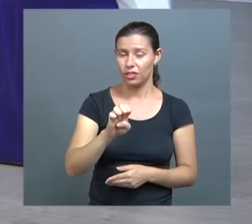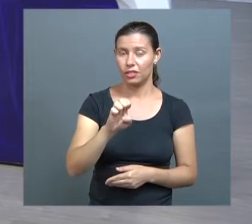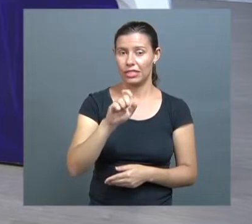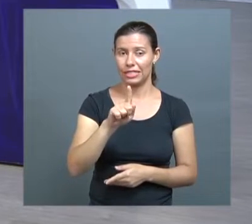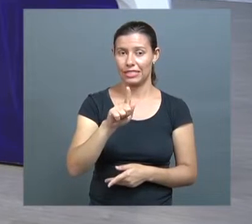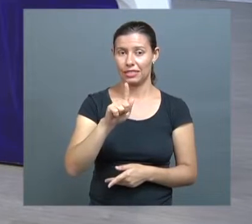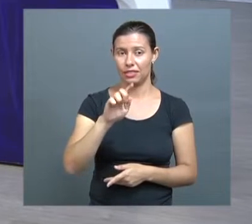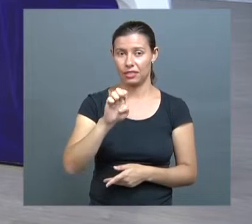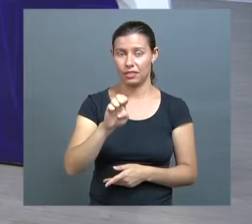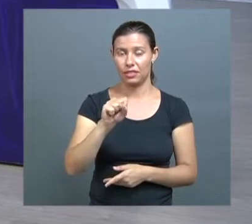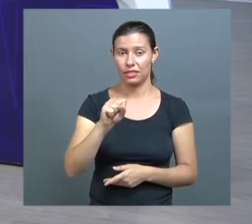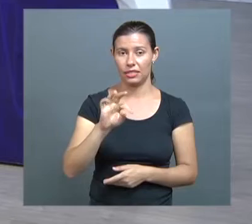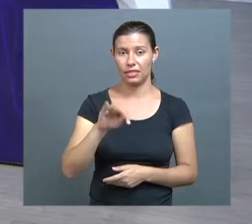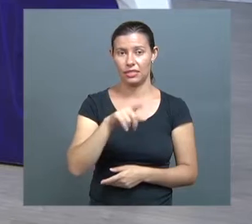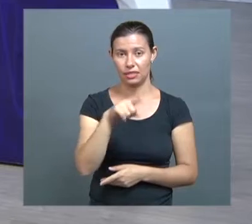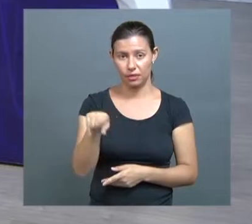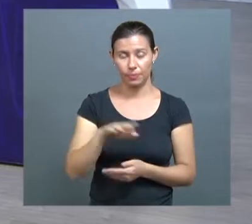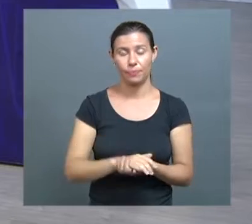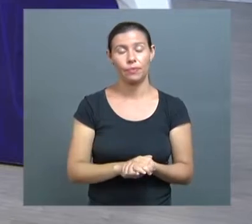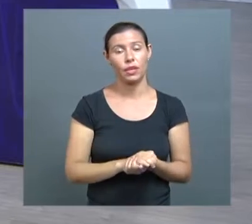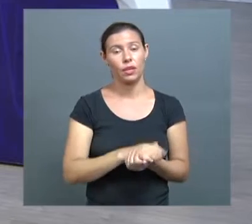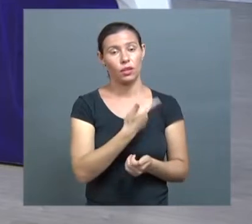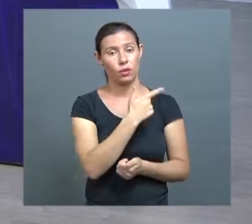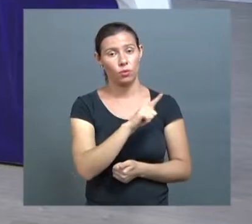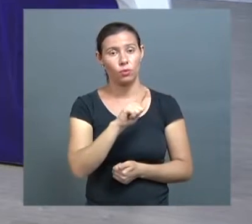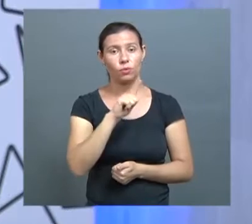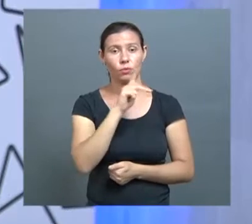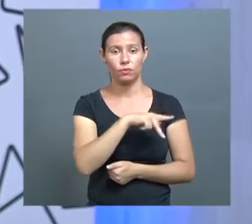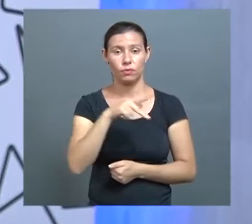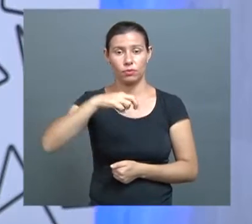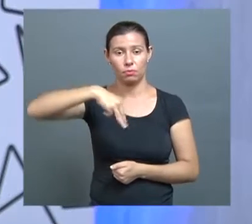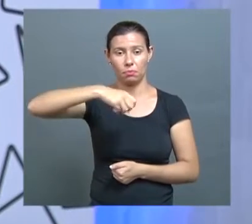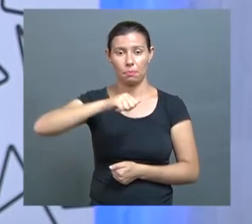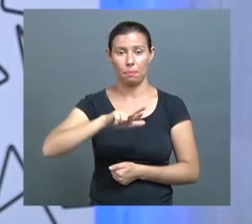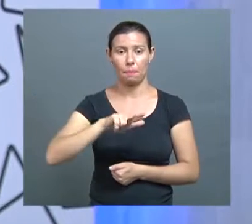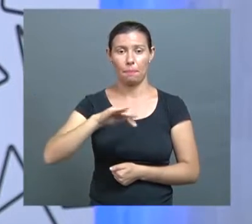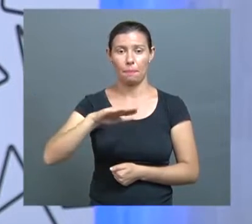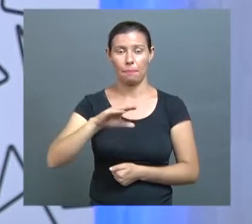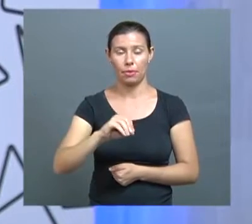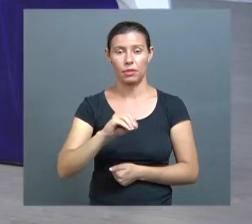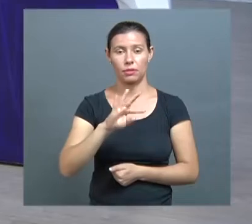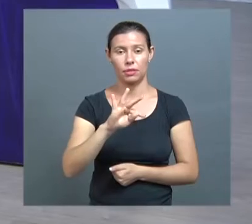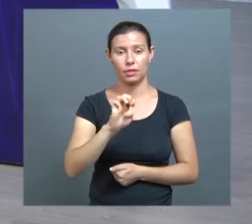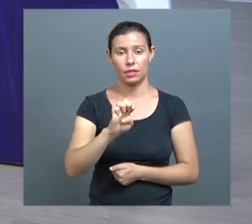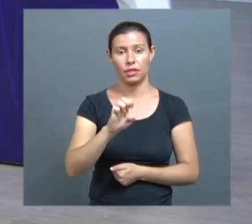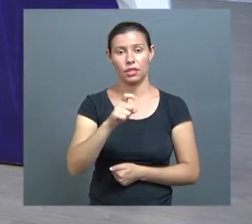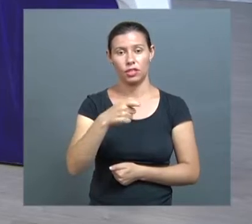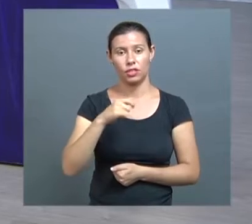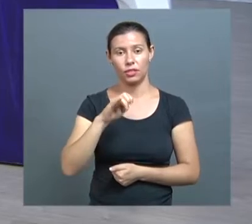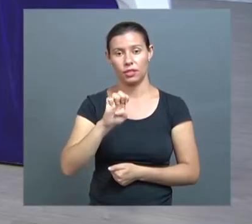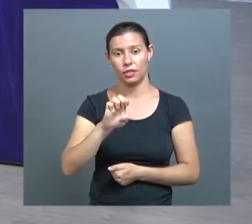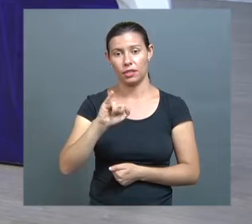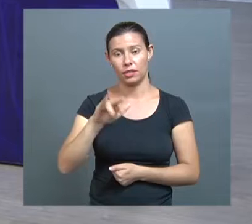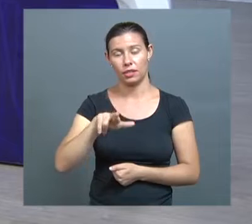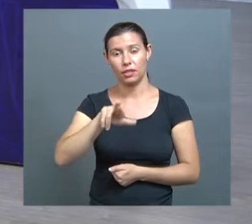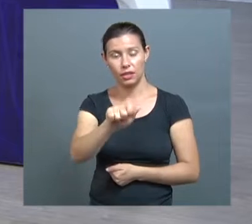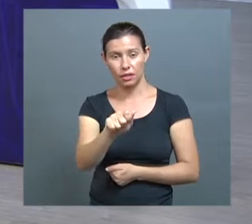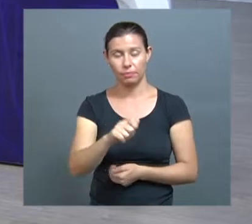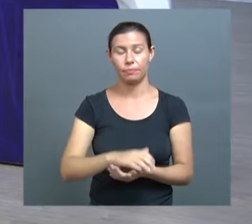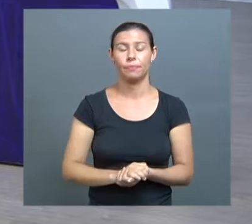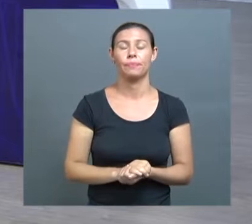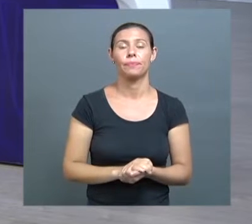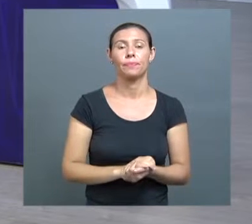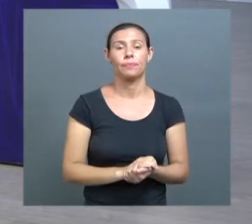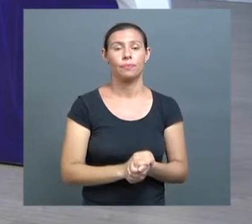que é diretor do Hospital Odontológico da UFO. Boa noite, professor. Tudo bem? Boa noite. Vamos então primeiro, professor, começar com